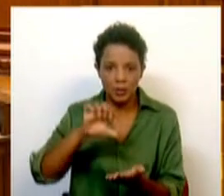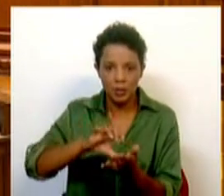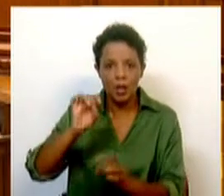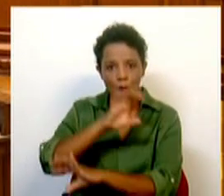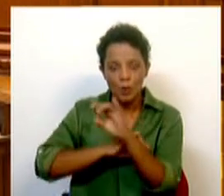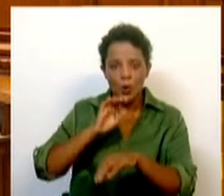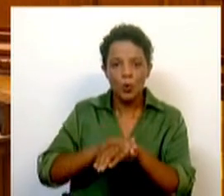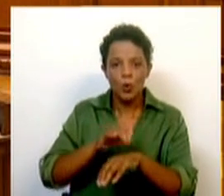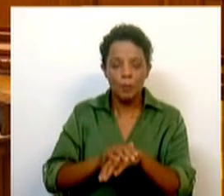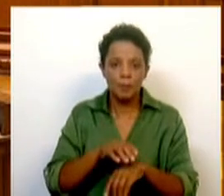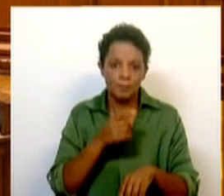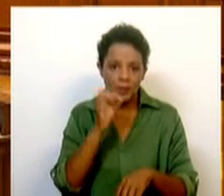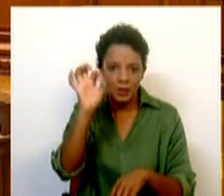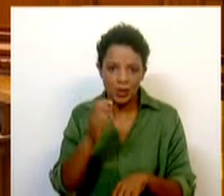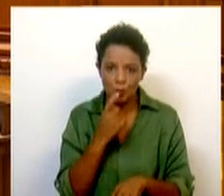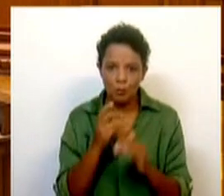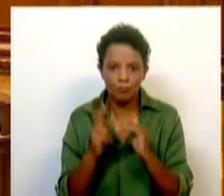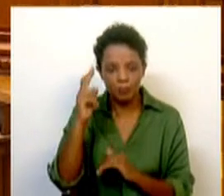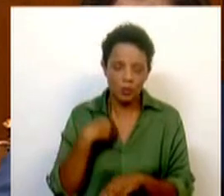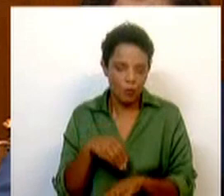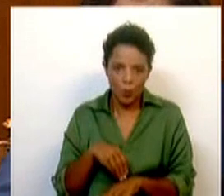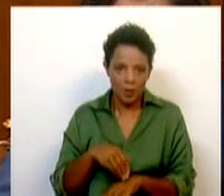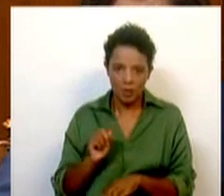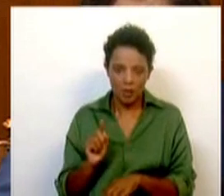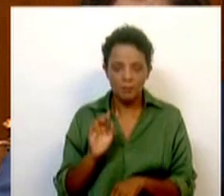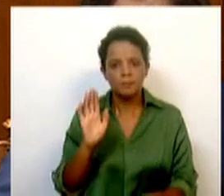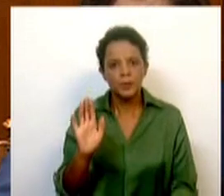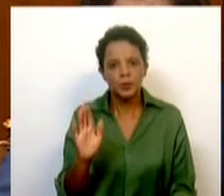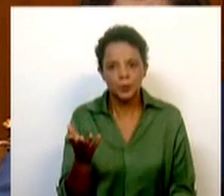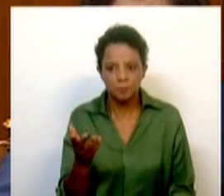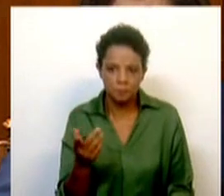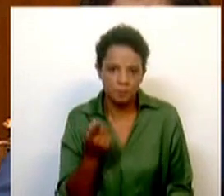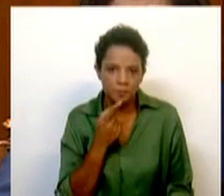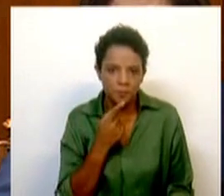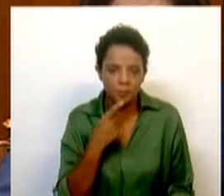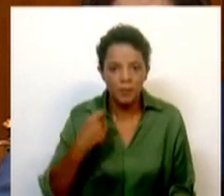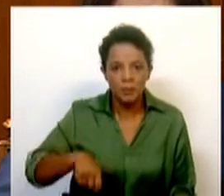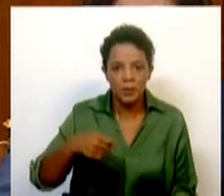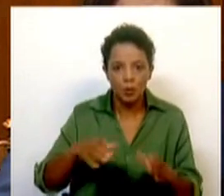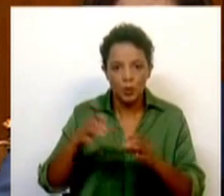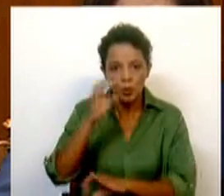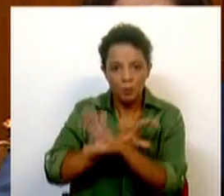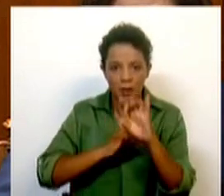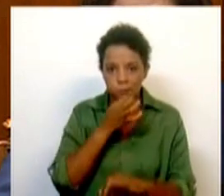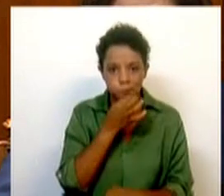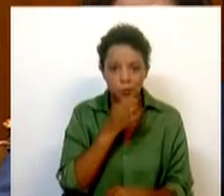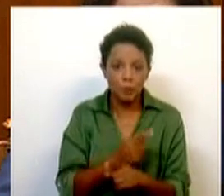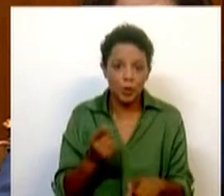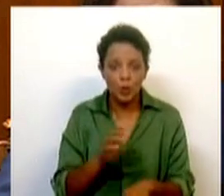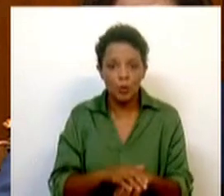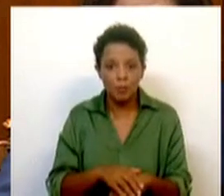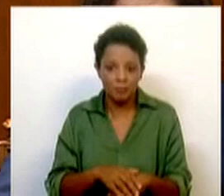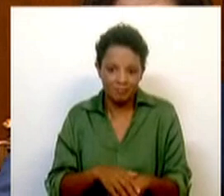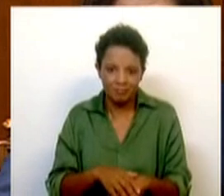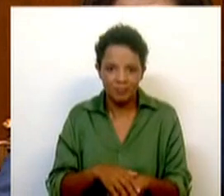juros. Enfim, não vou aqui comentar, mas percebo que a Presidente da Comissão Europeia não o tenha feito também porque não é uma